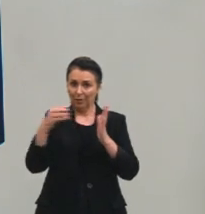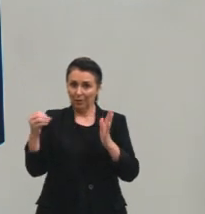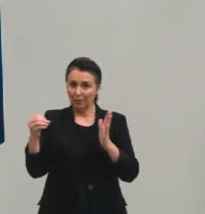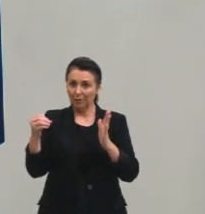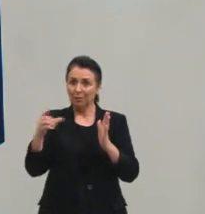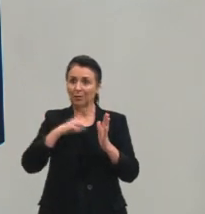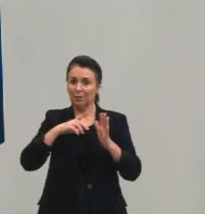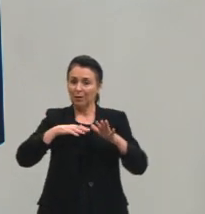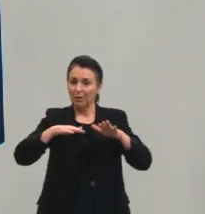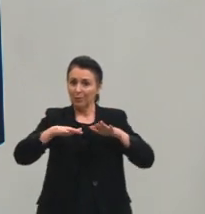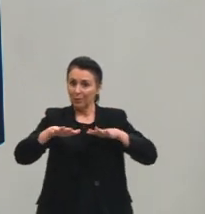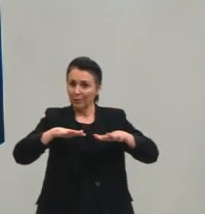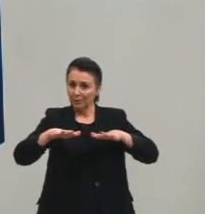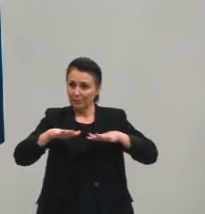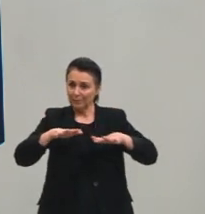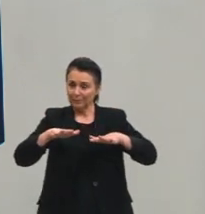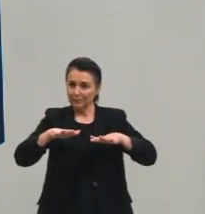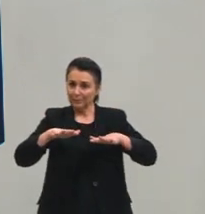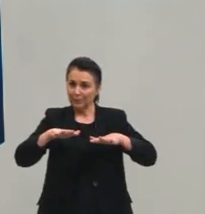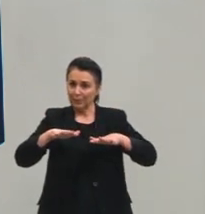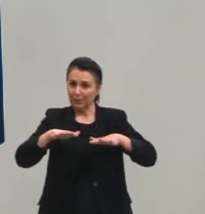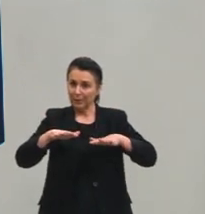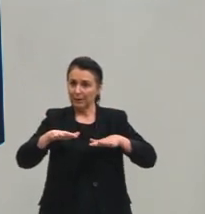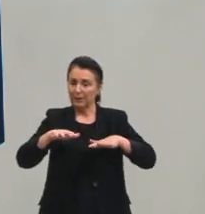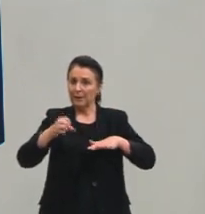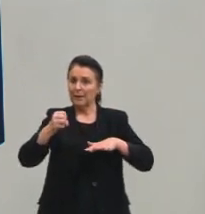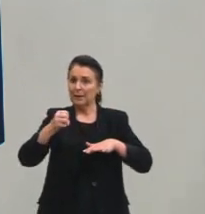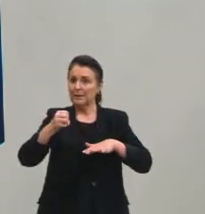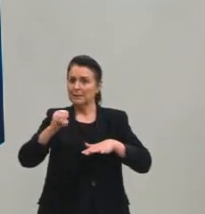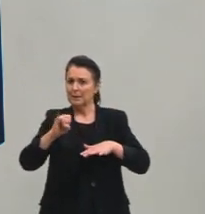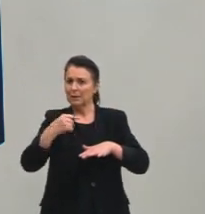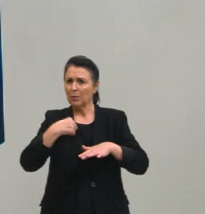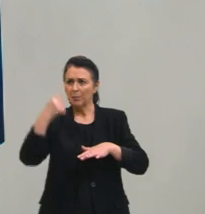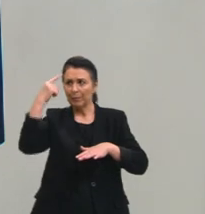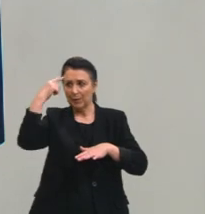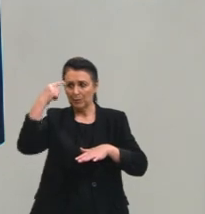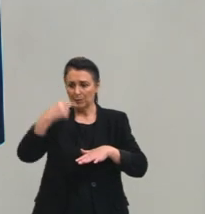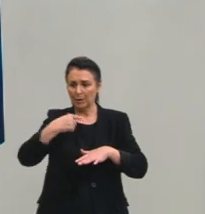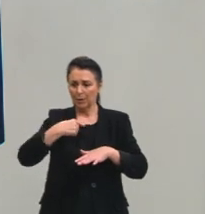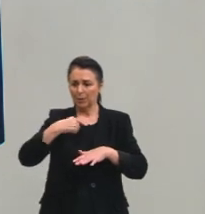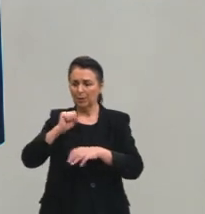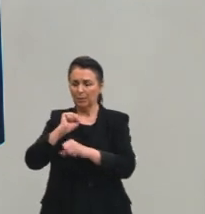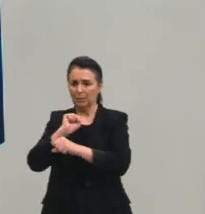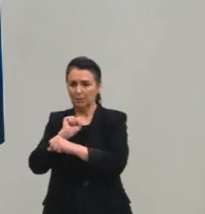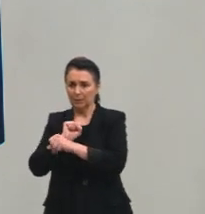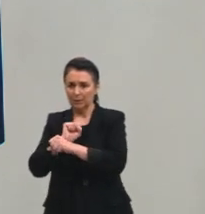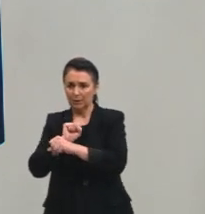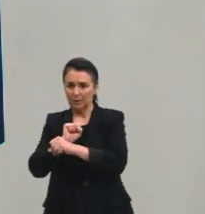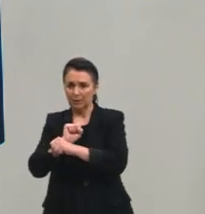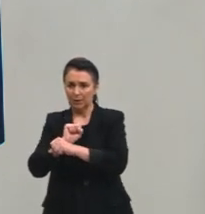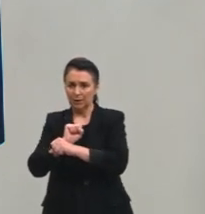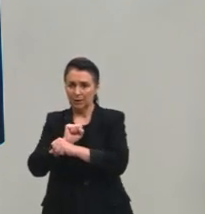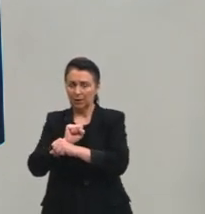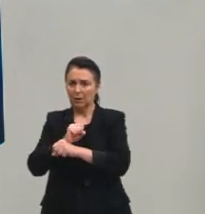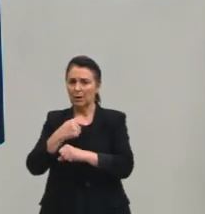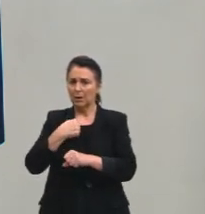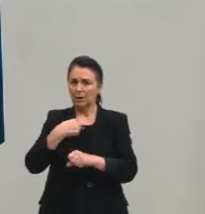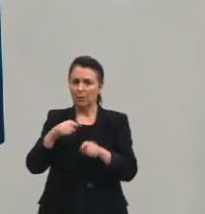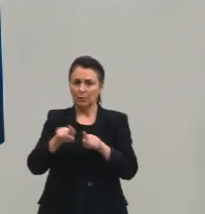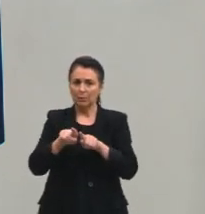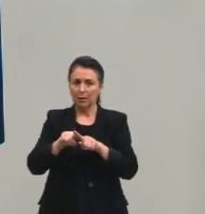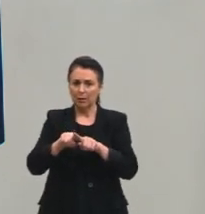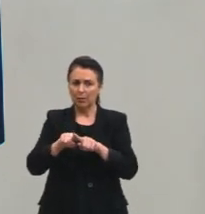Então, ao mesmo tempo que eu posso me considerar em repouso, parada, eu também posso ser considerada em